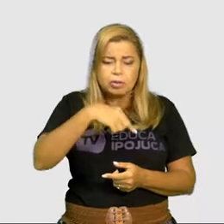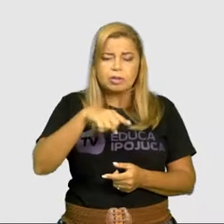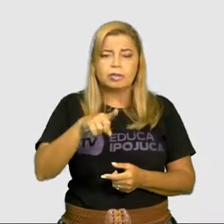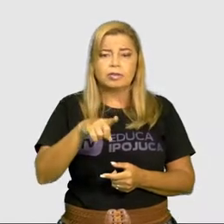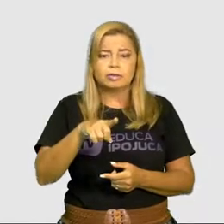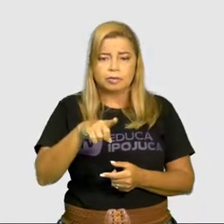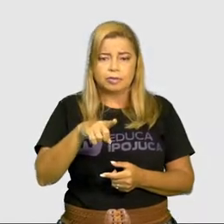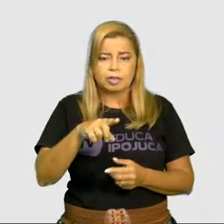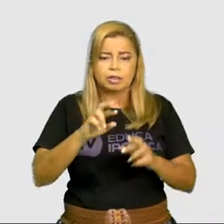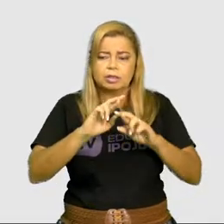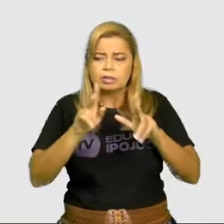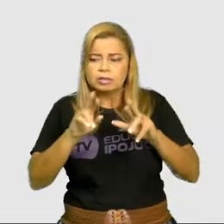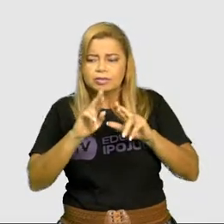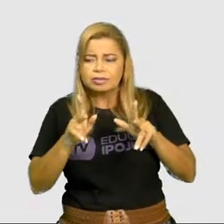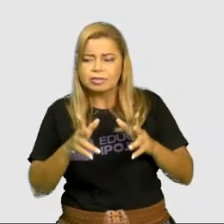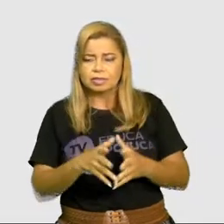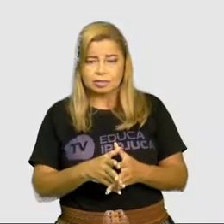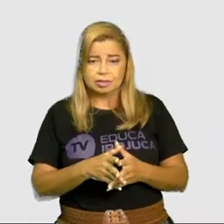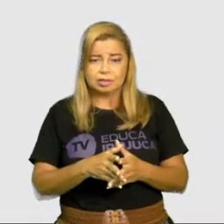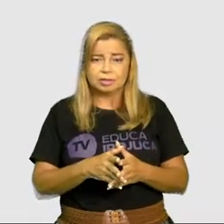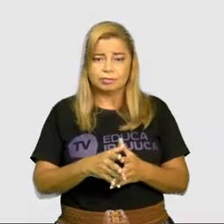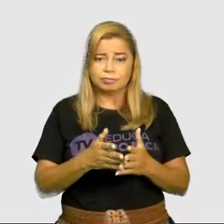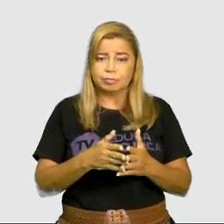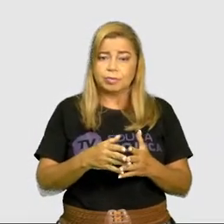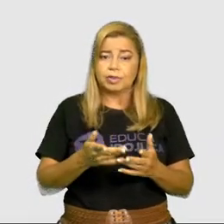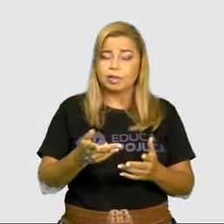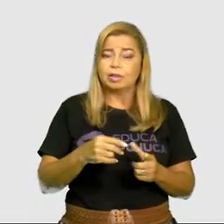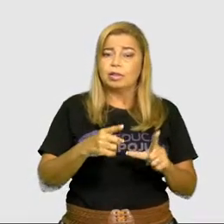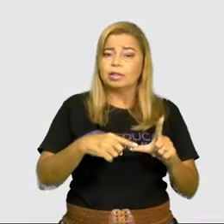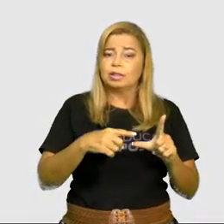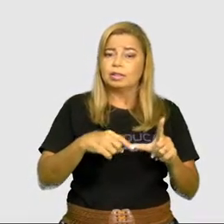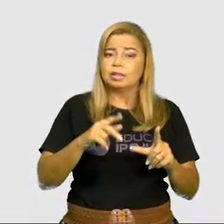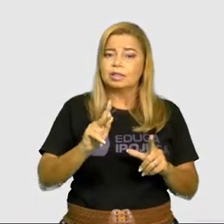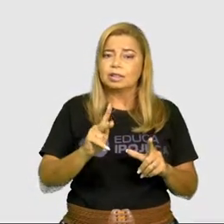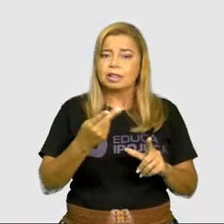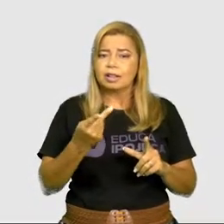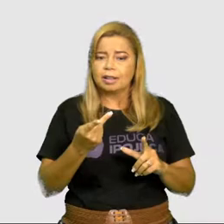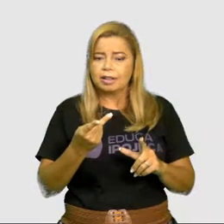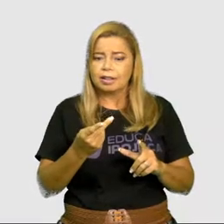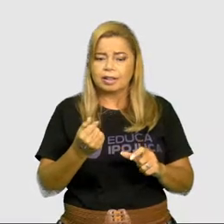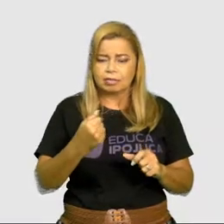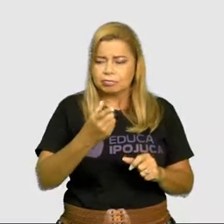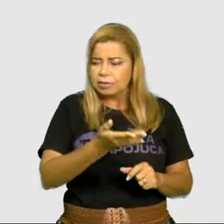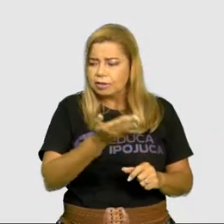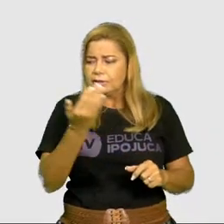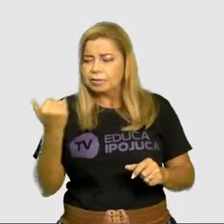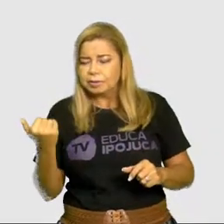Se você vem para cá, vamos junto tomar chá.